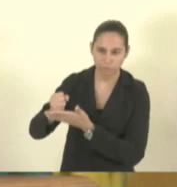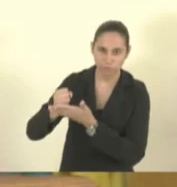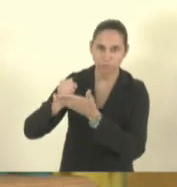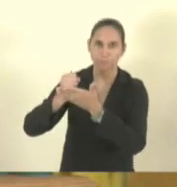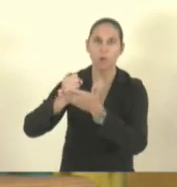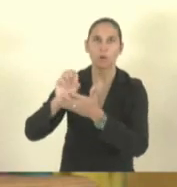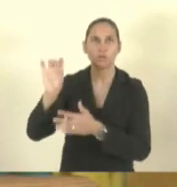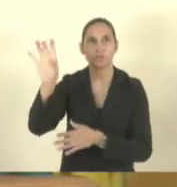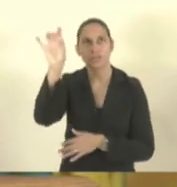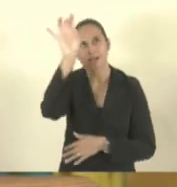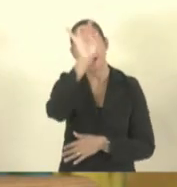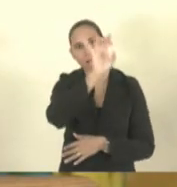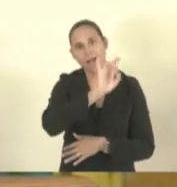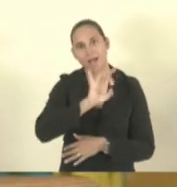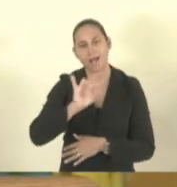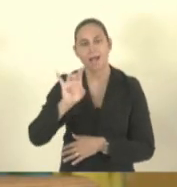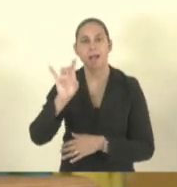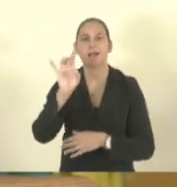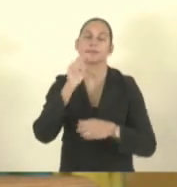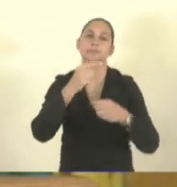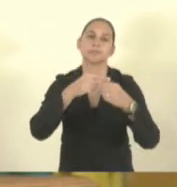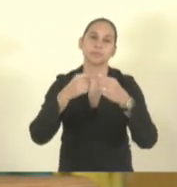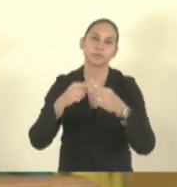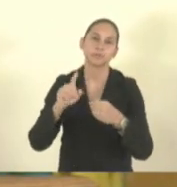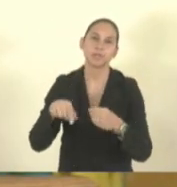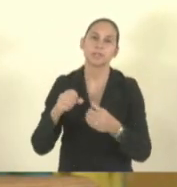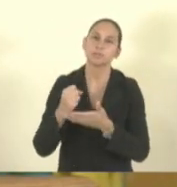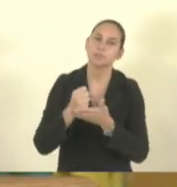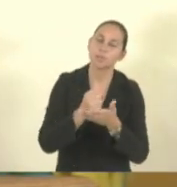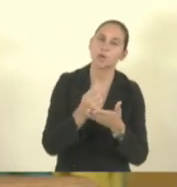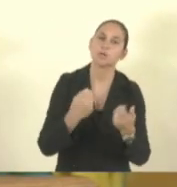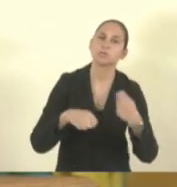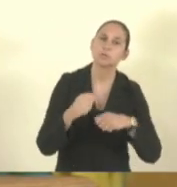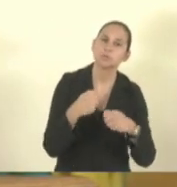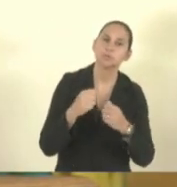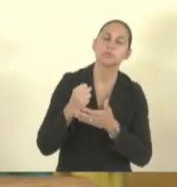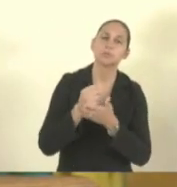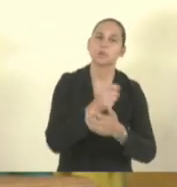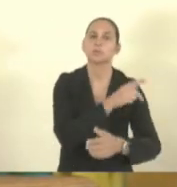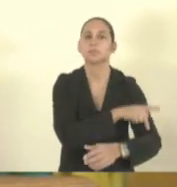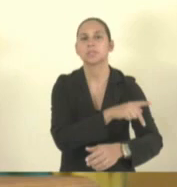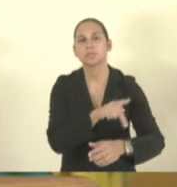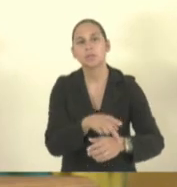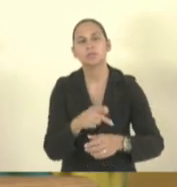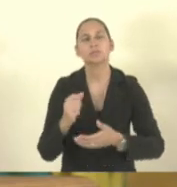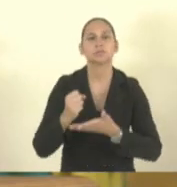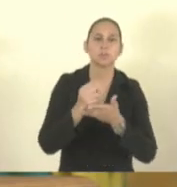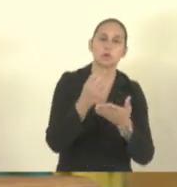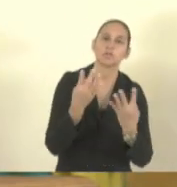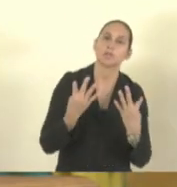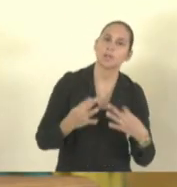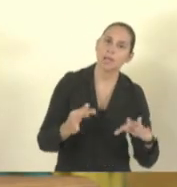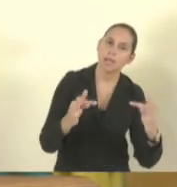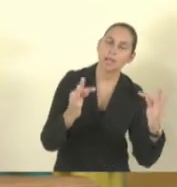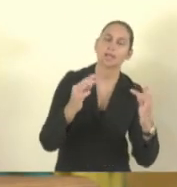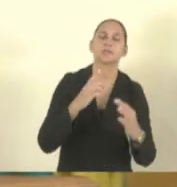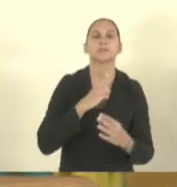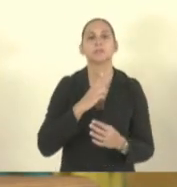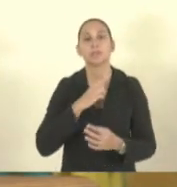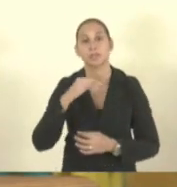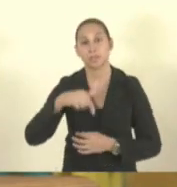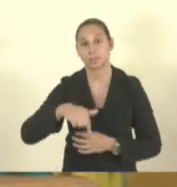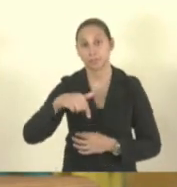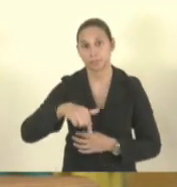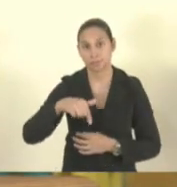município dando o suporte técnico administrativo pedagógico e nós temos aqui na